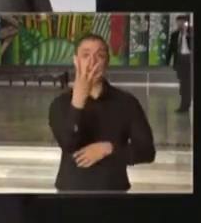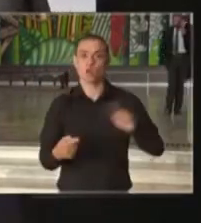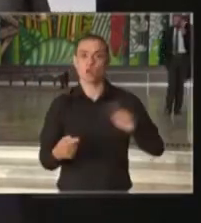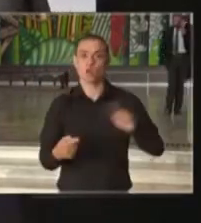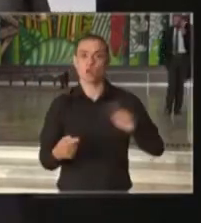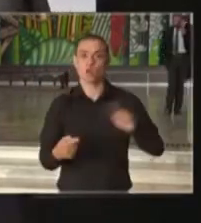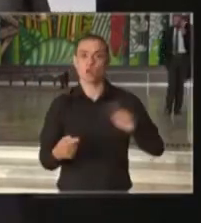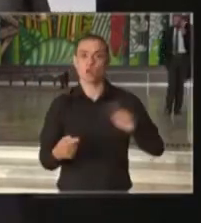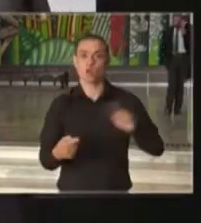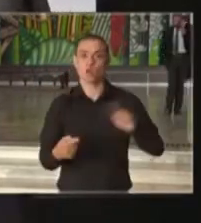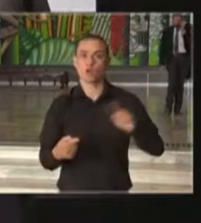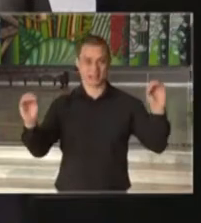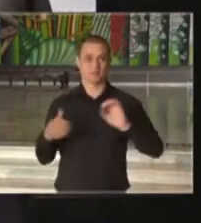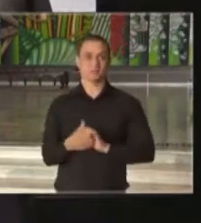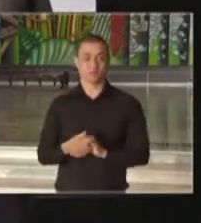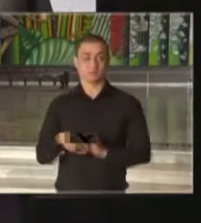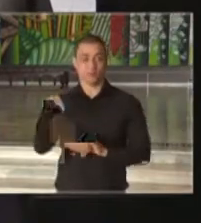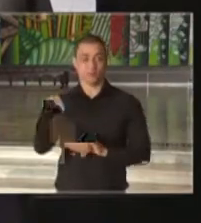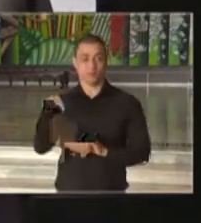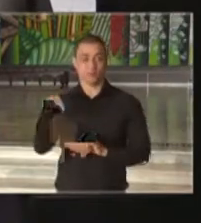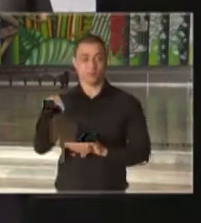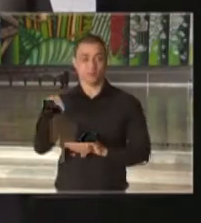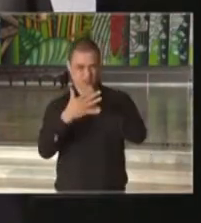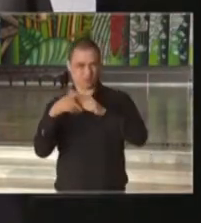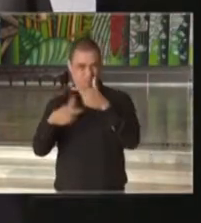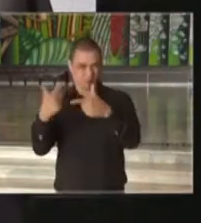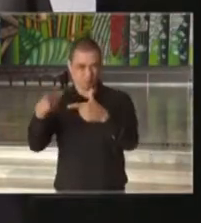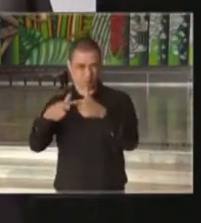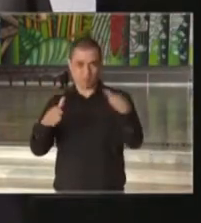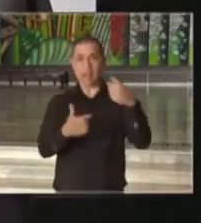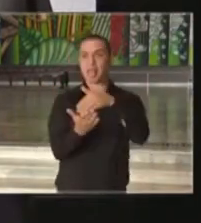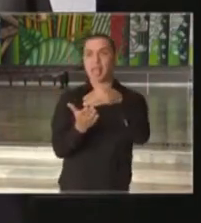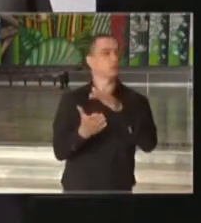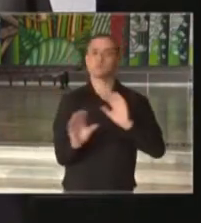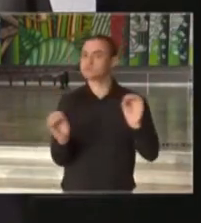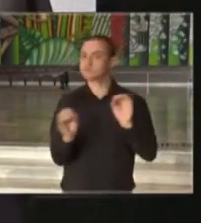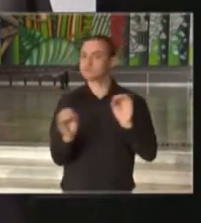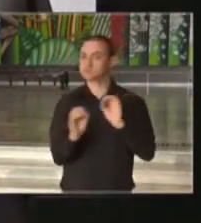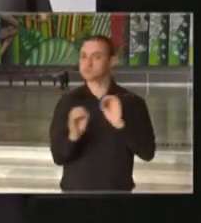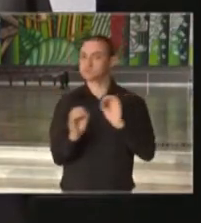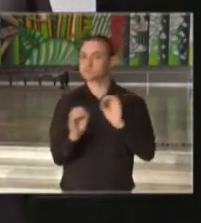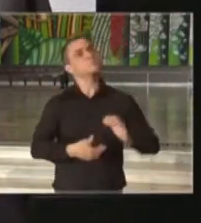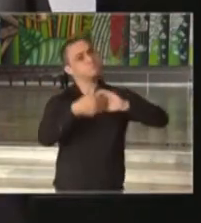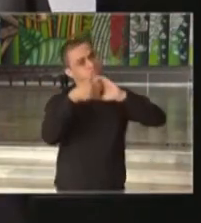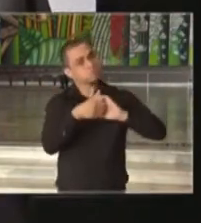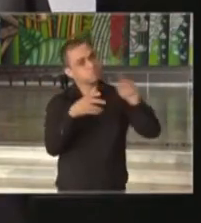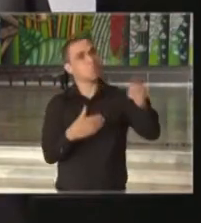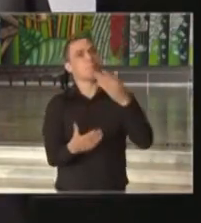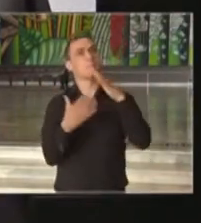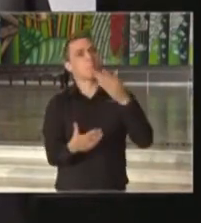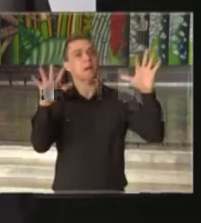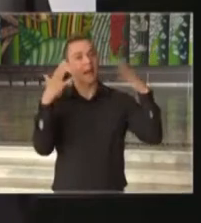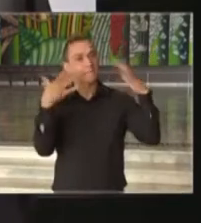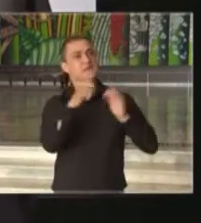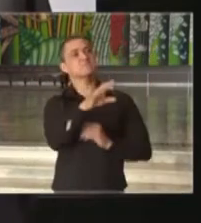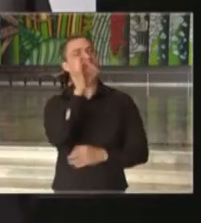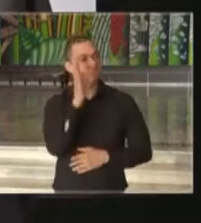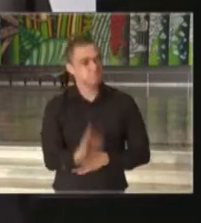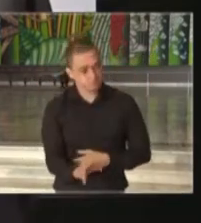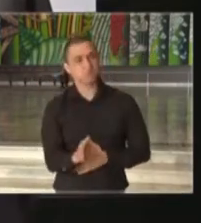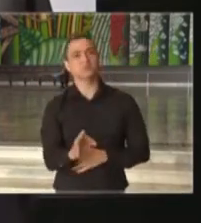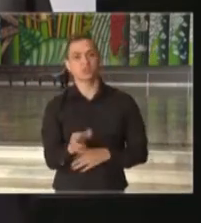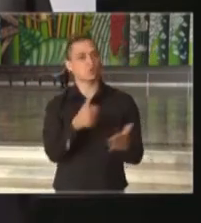final desta crise. Quero, como governador do estado de São Paulo, cumprimentar o Rubens Ometo pela decisão decisão acertada,